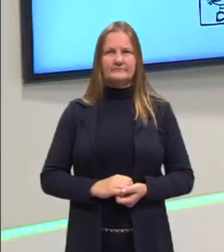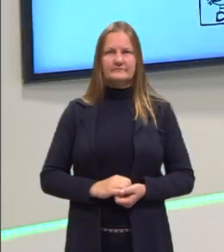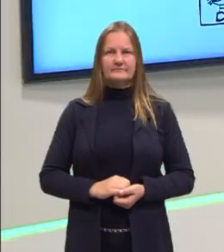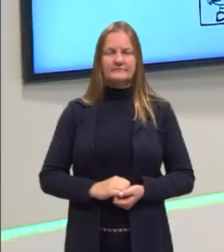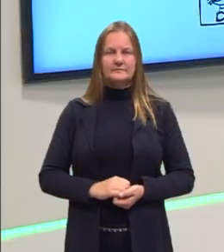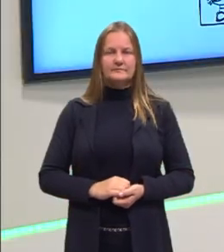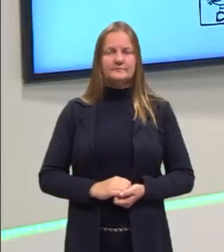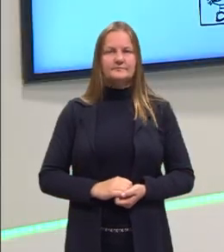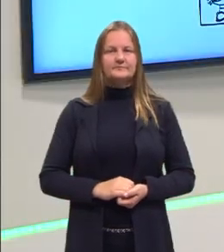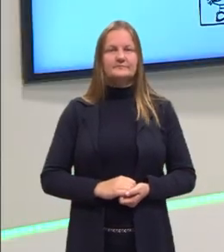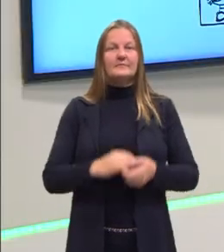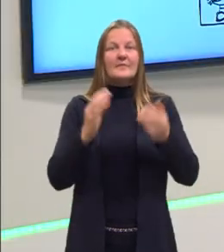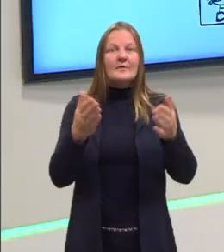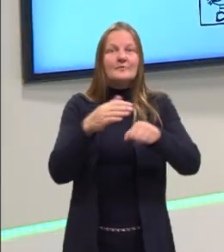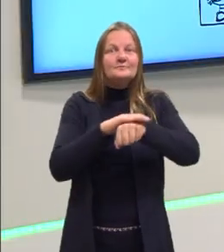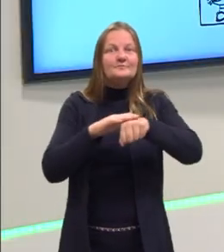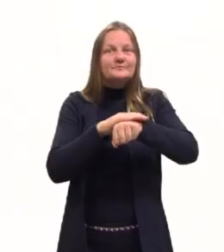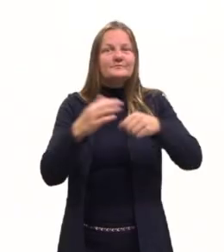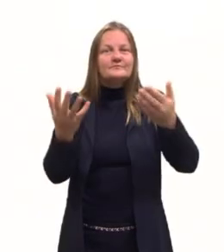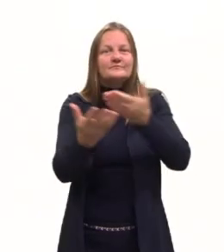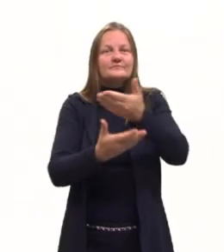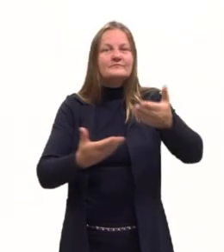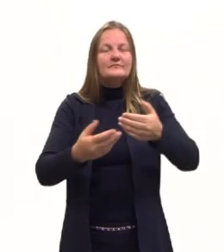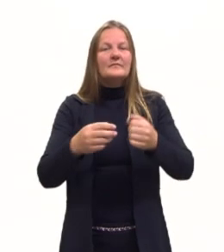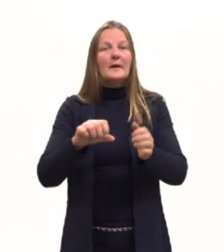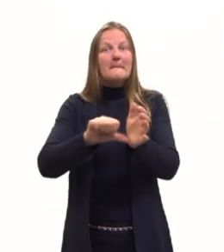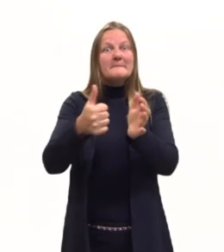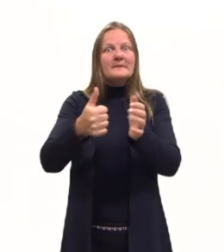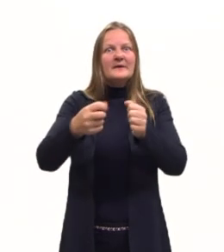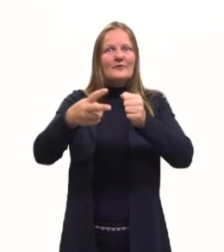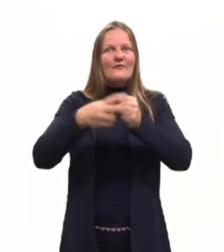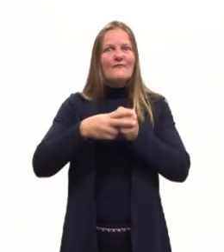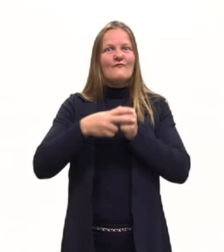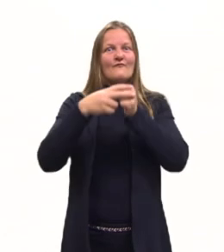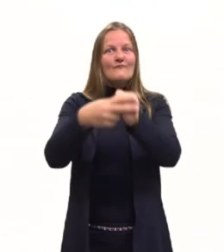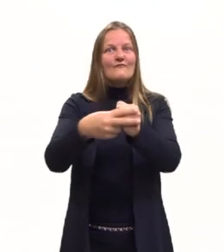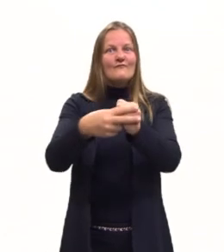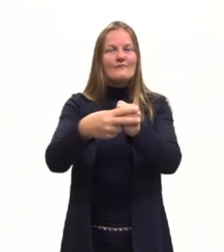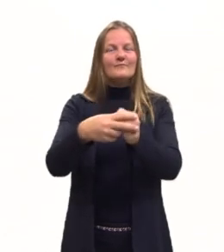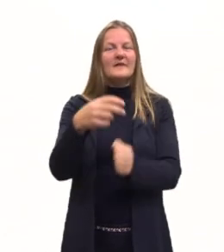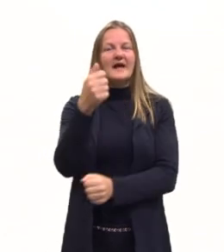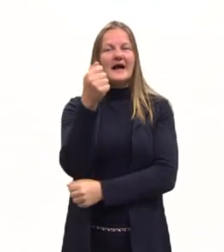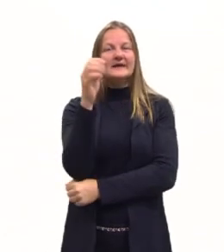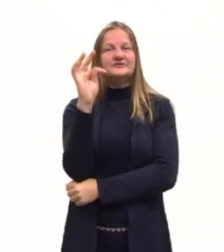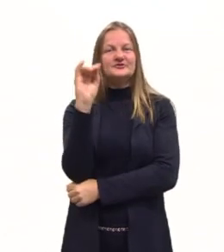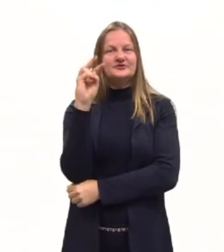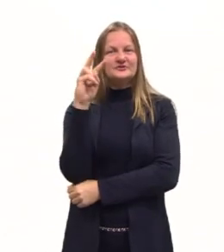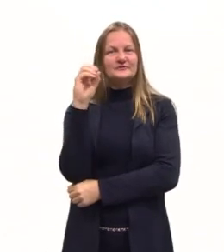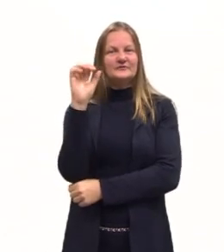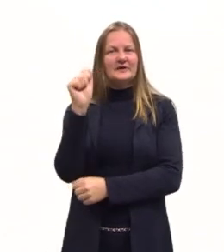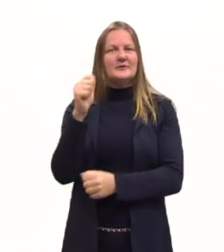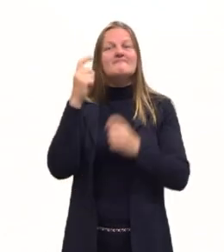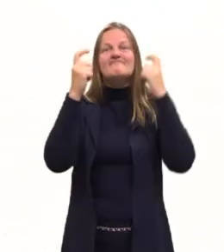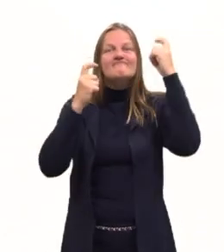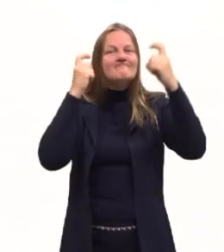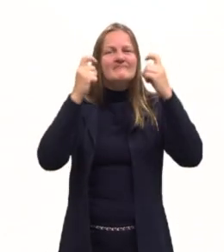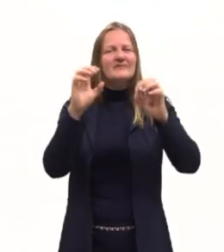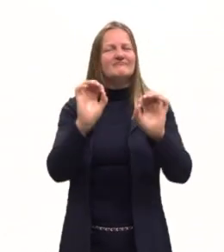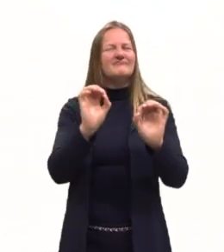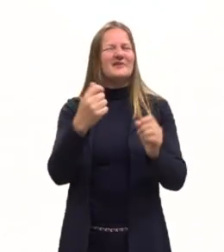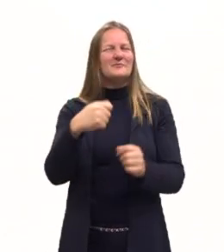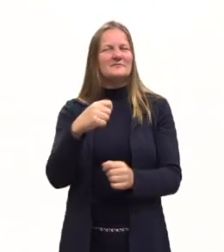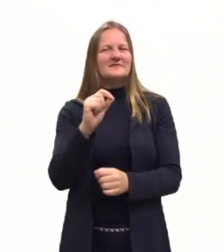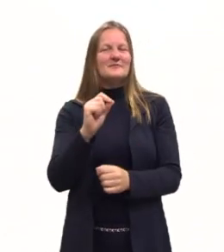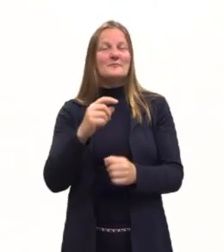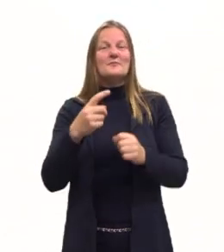Vamos então falar um pouquinho da voz ativa. A voz ativa é a que menos nós precisamos nos preocupar, porque